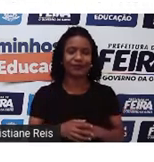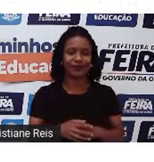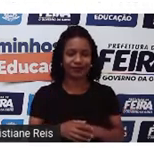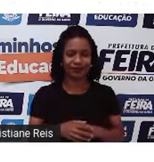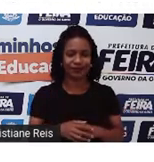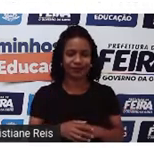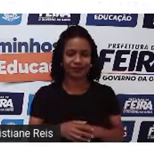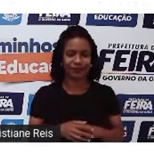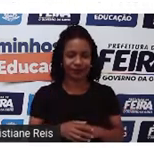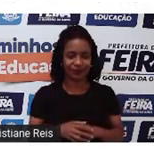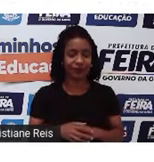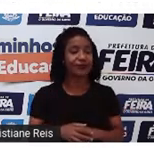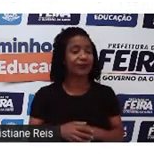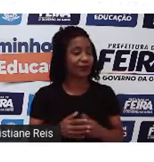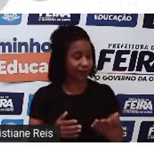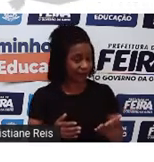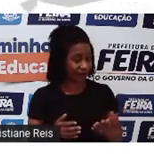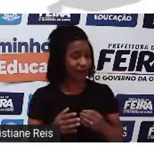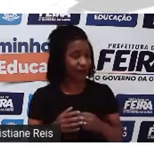Quando alguém